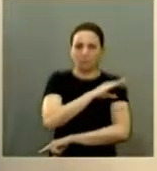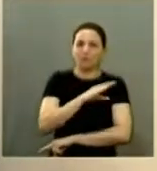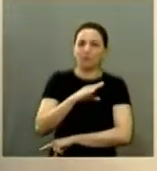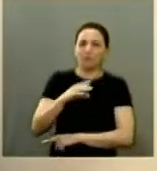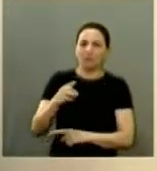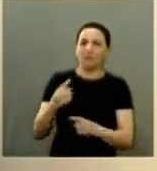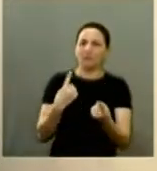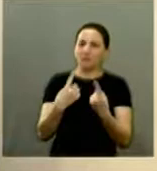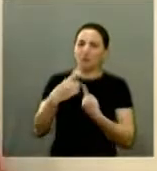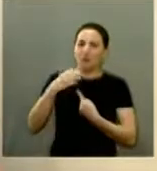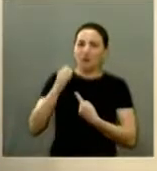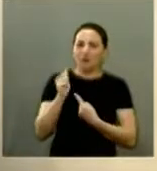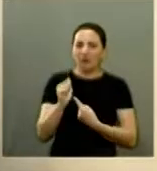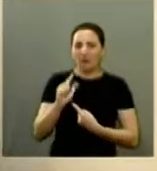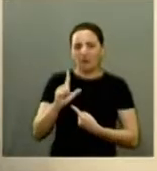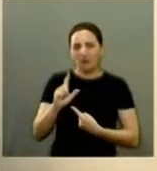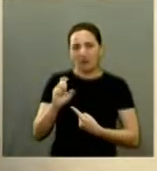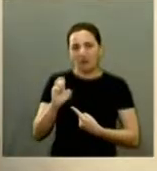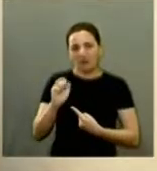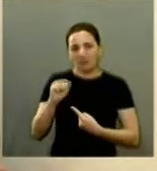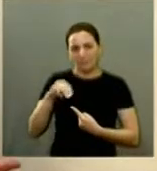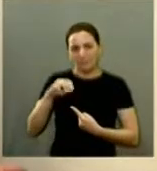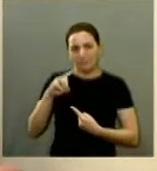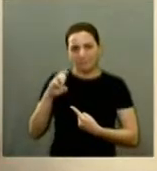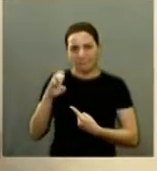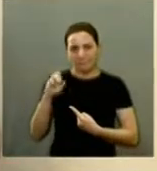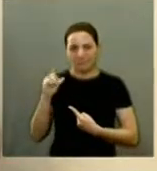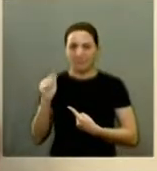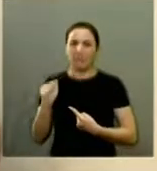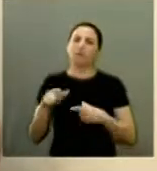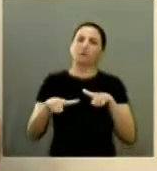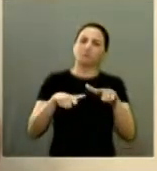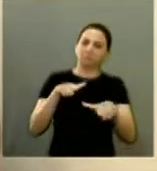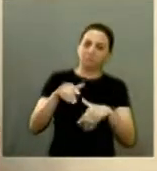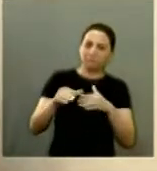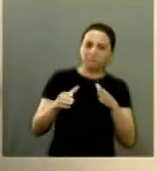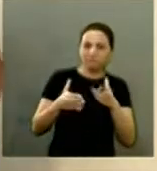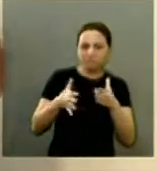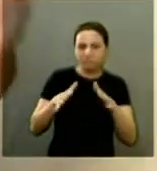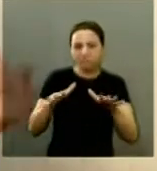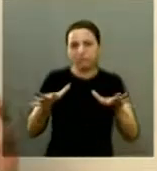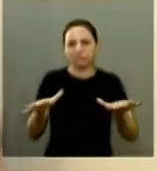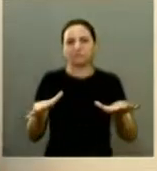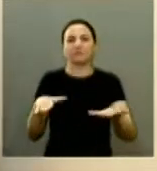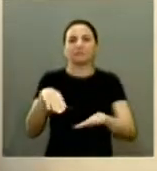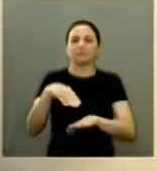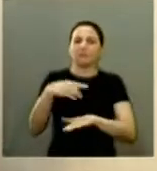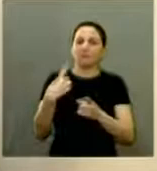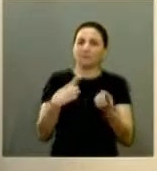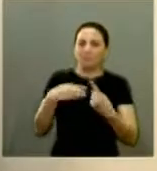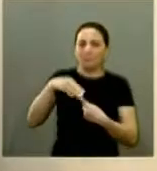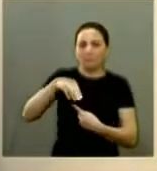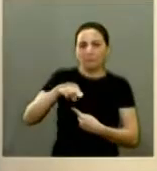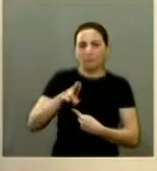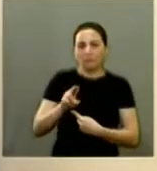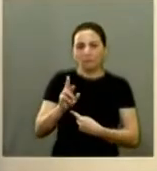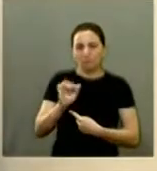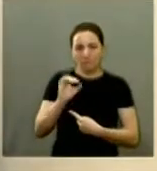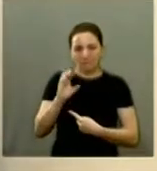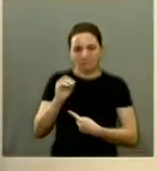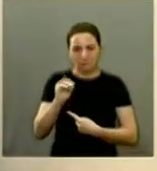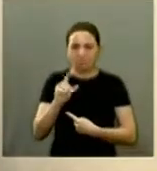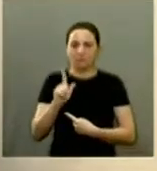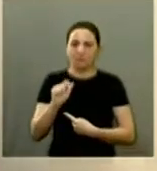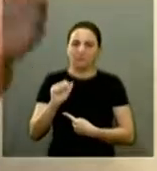na Estrada de Ferro com a Alameda o trabalho que está sendo feito é na Maurício Gale é na Vaz Filho